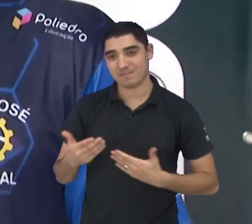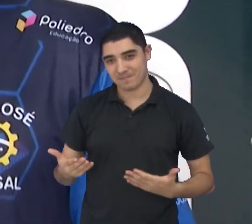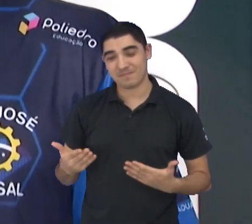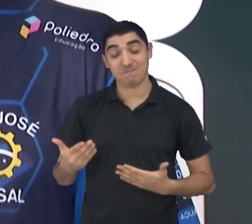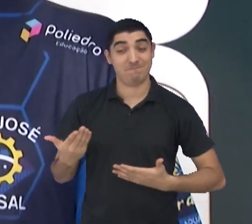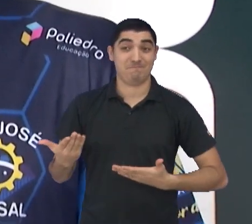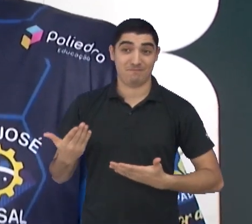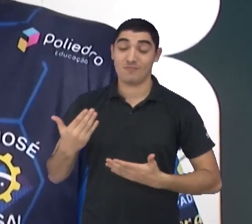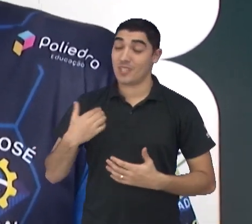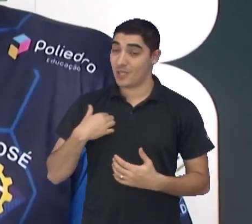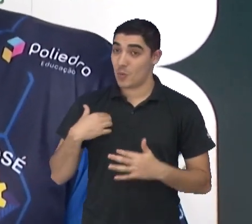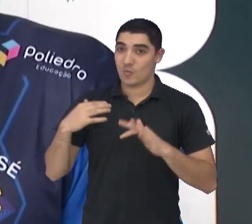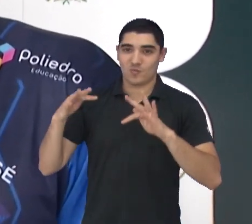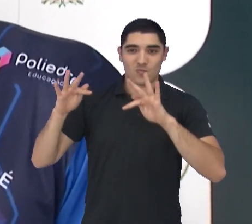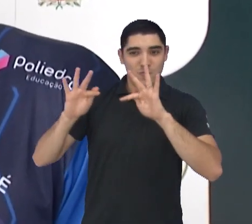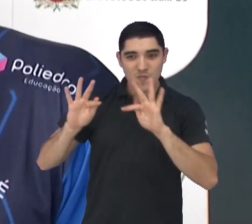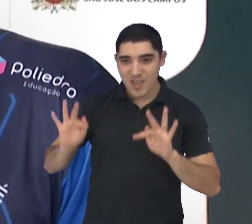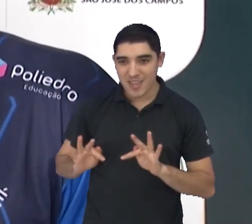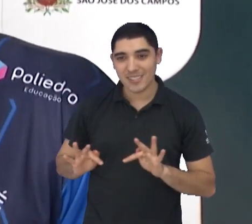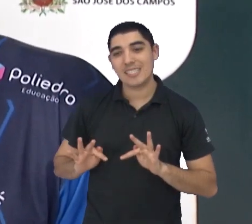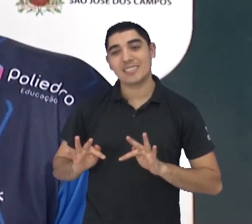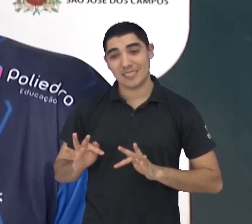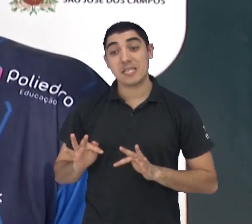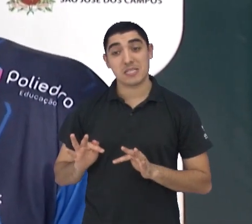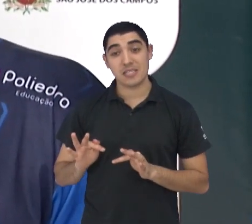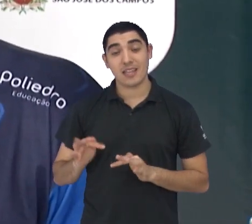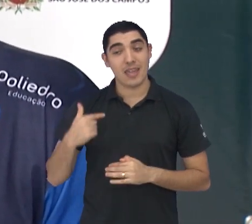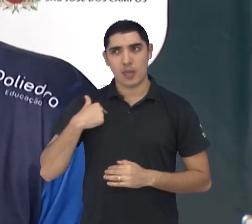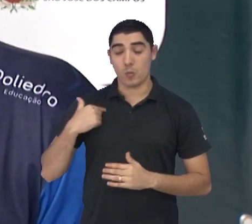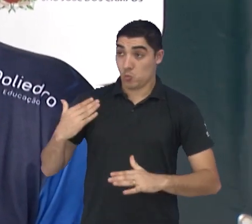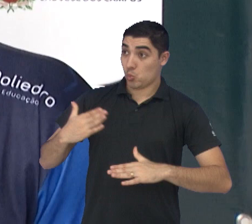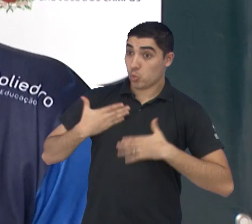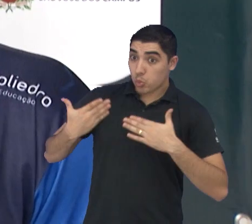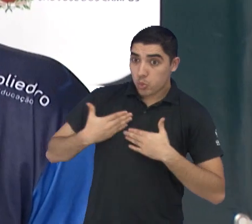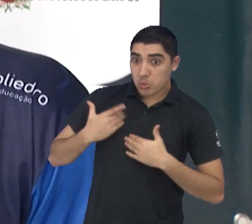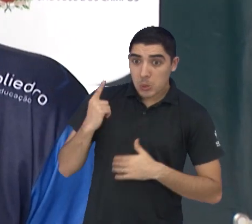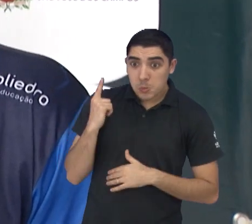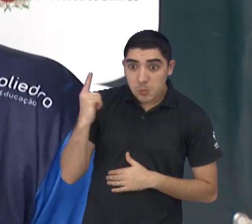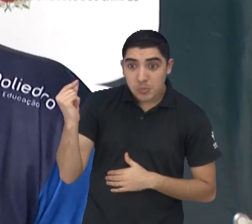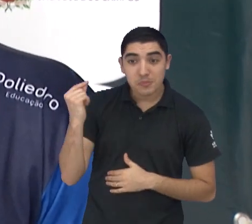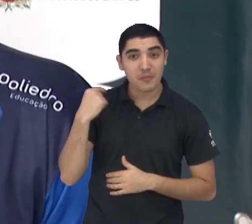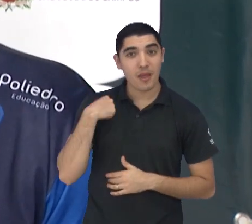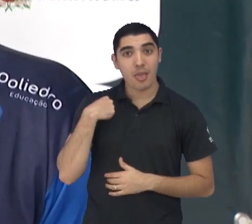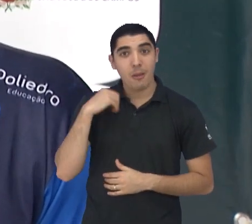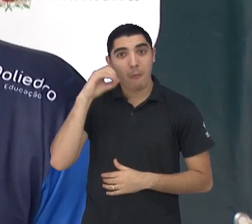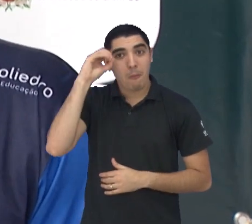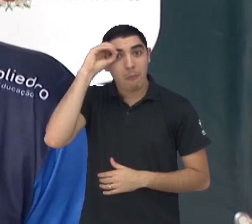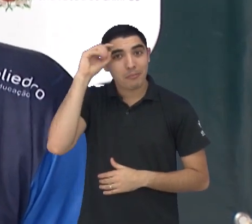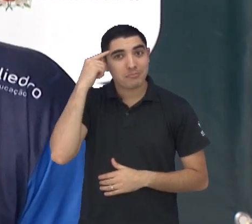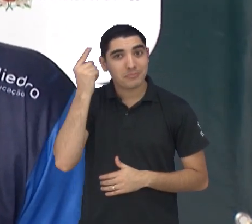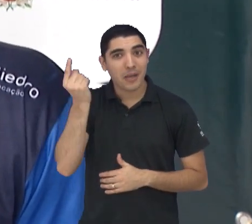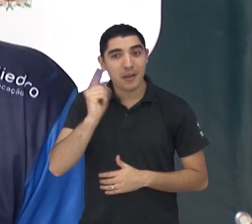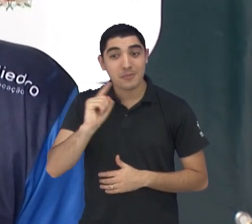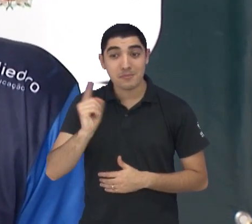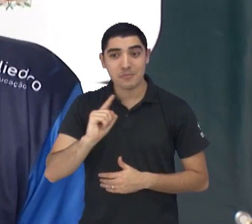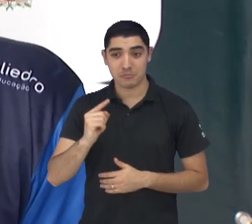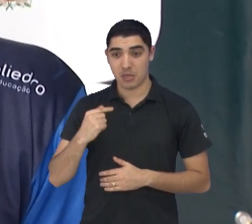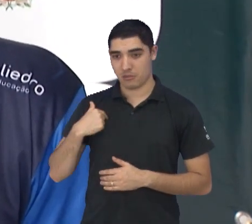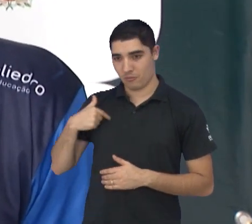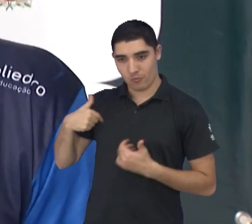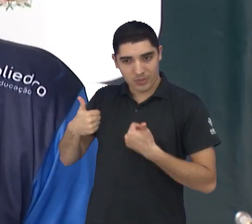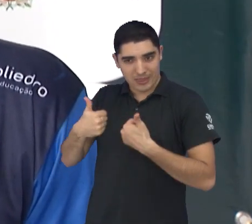Cara, muito feliz, né? Na hora, eu acho que tomei até um susto. Não estava esperando. Foi até aqui no treino